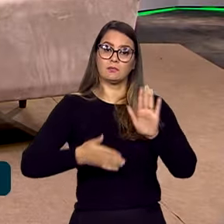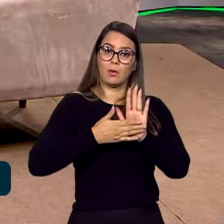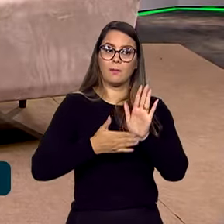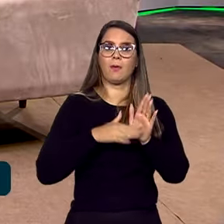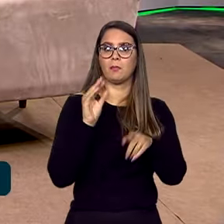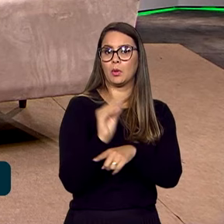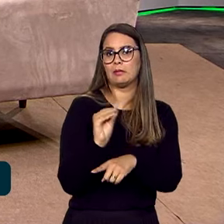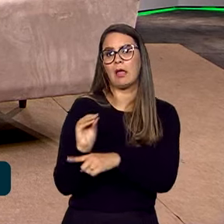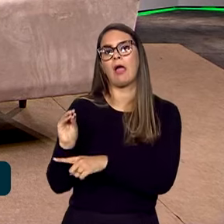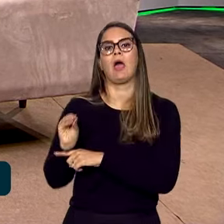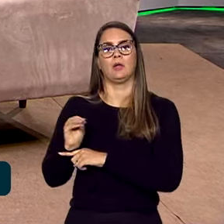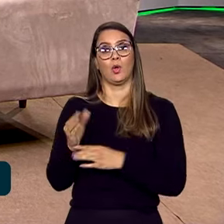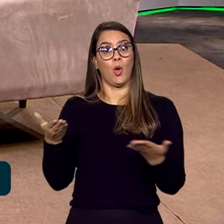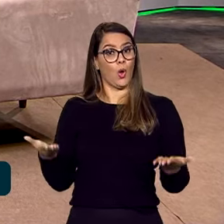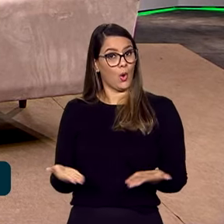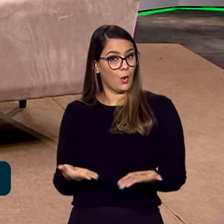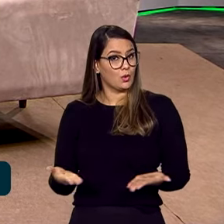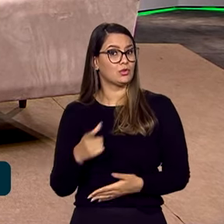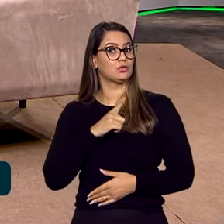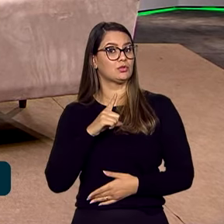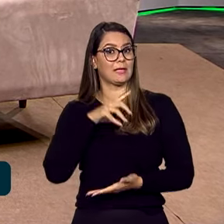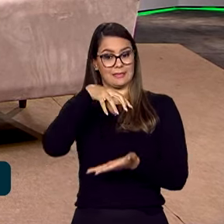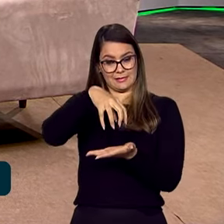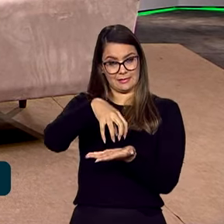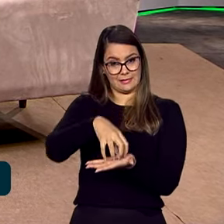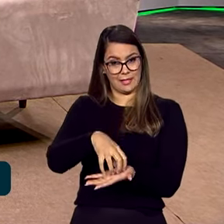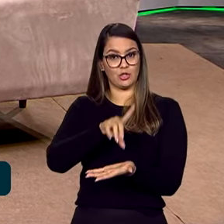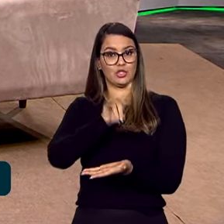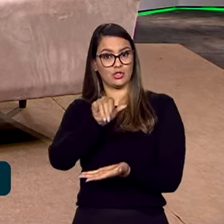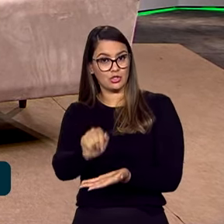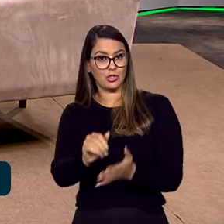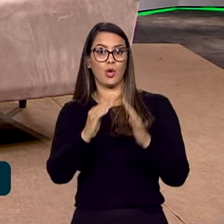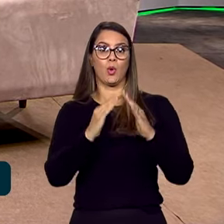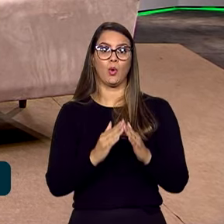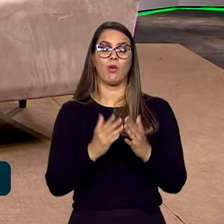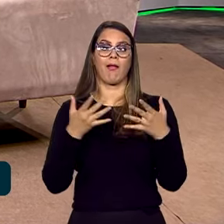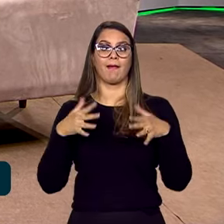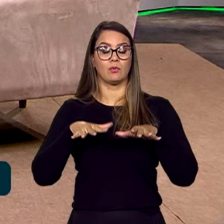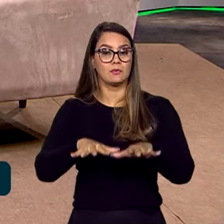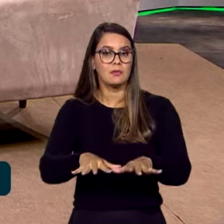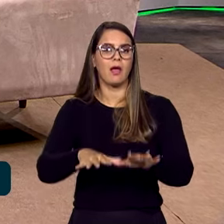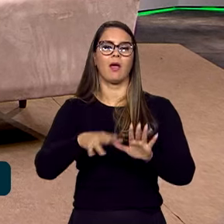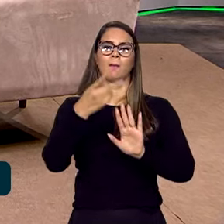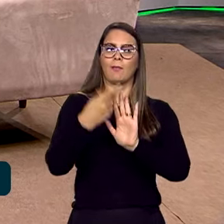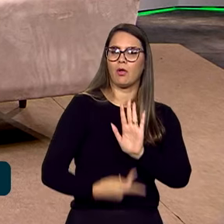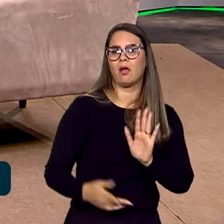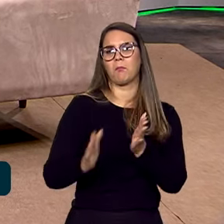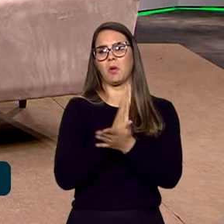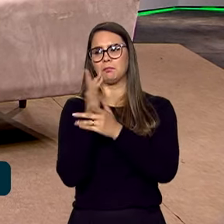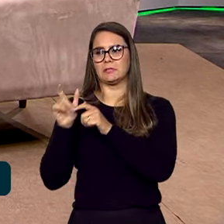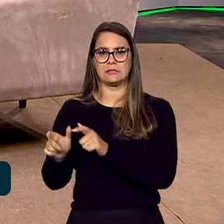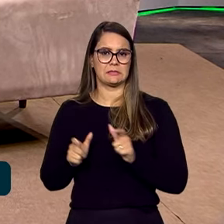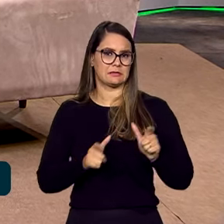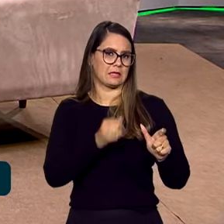cuidados. E existem hoje, por exemplo, os centros dia, as residências inclusivas, programas em algumas cidades,